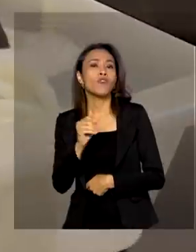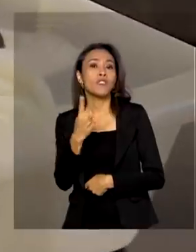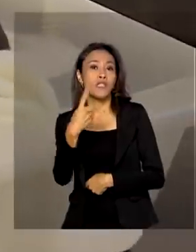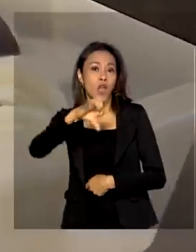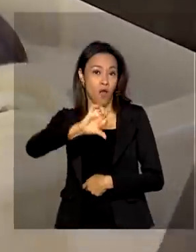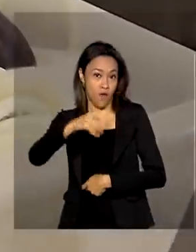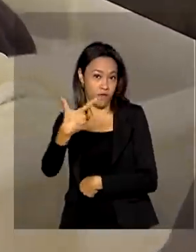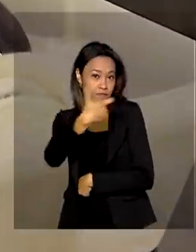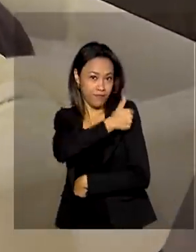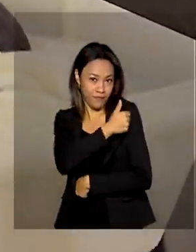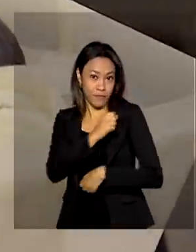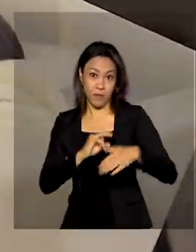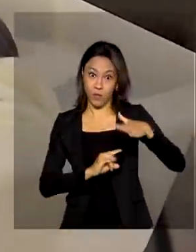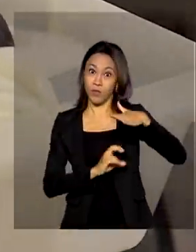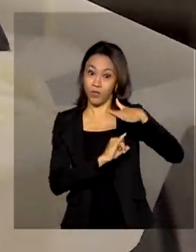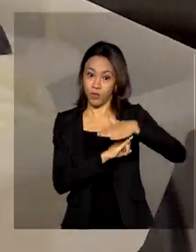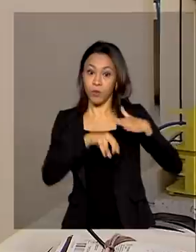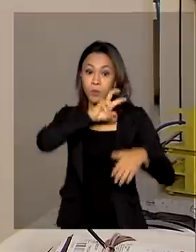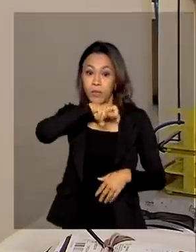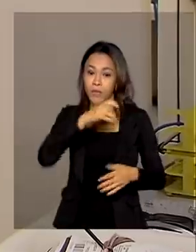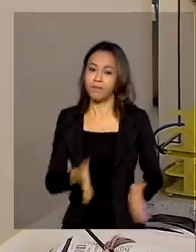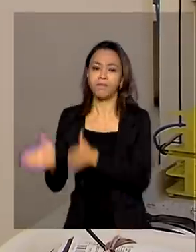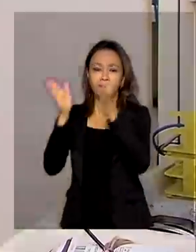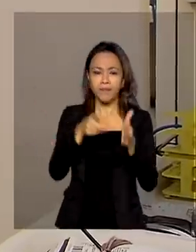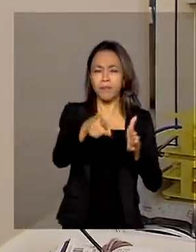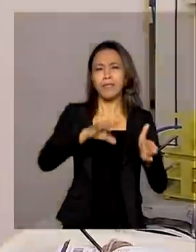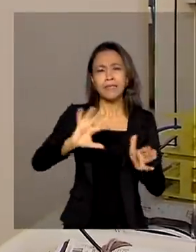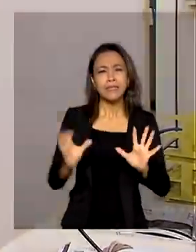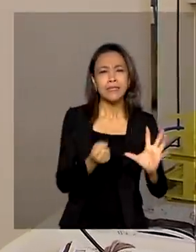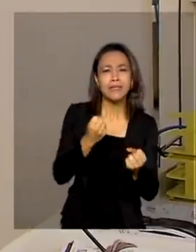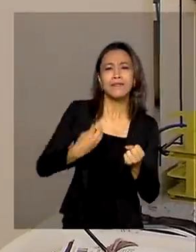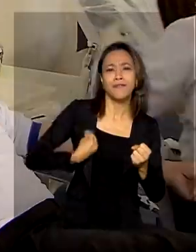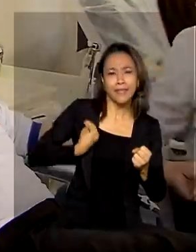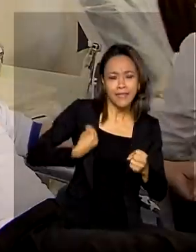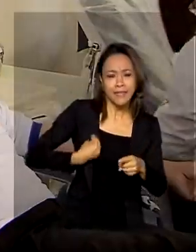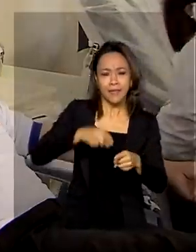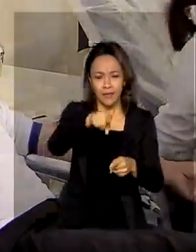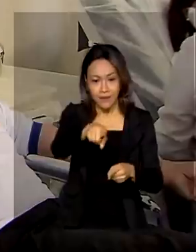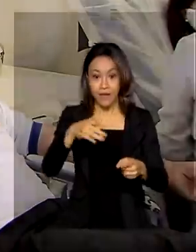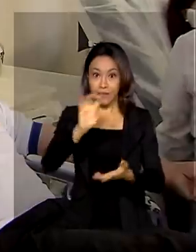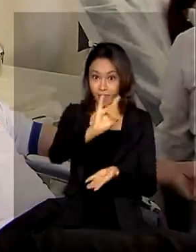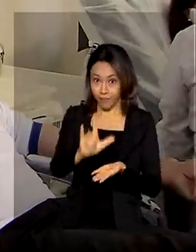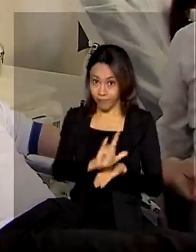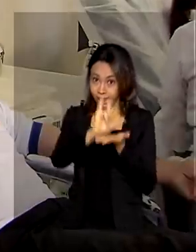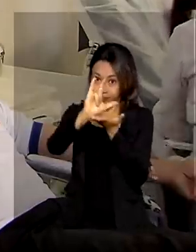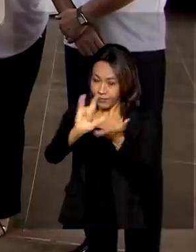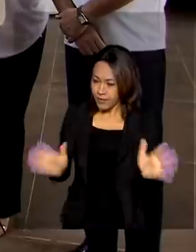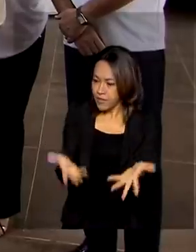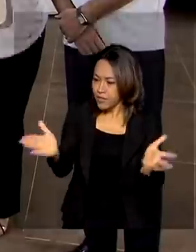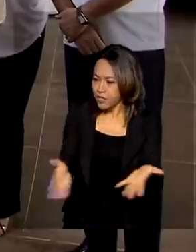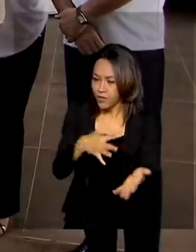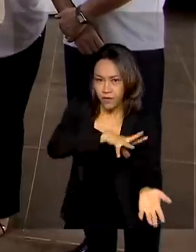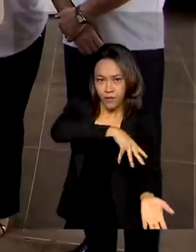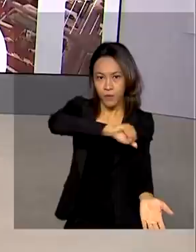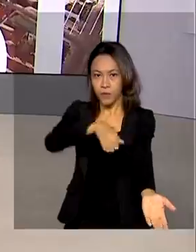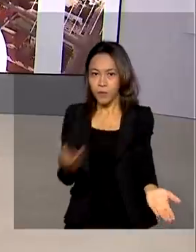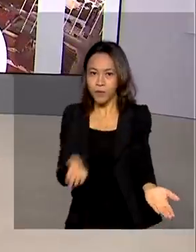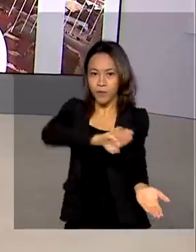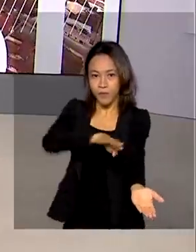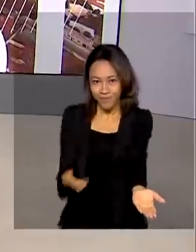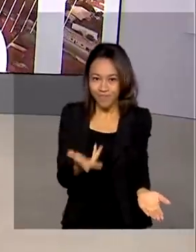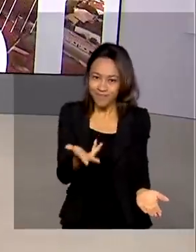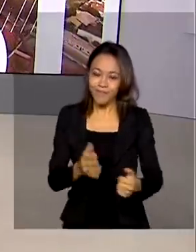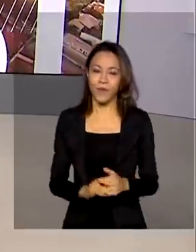Atitude que pode salvar vidas. O programa Pátria Voluntária realiza ação de incentivo à doação de sangue.